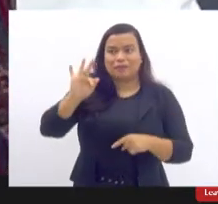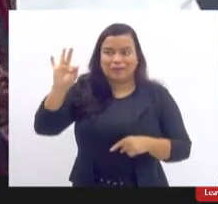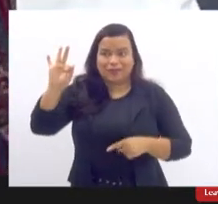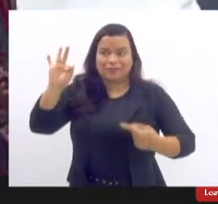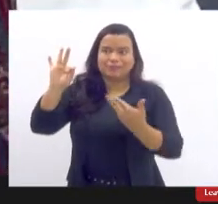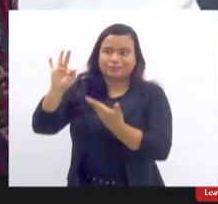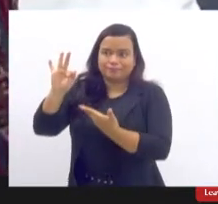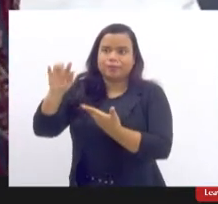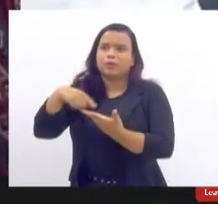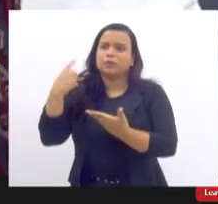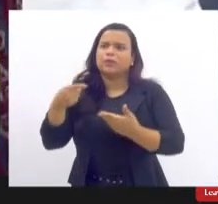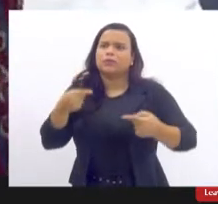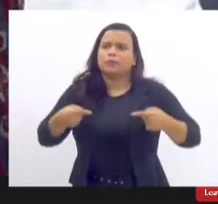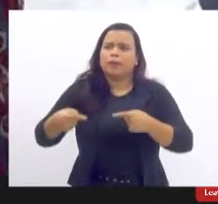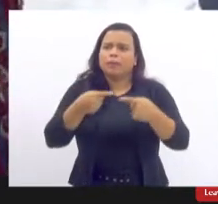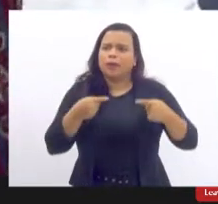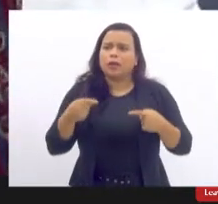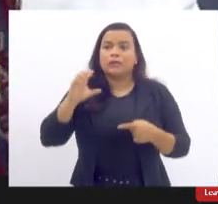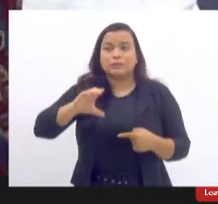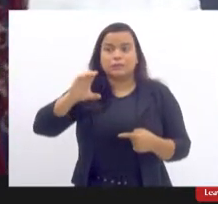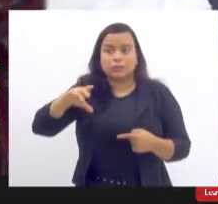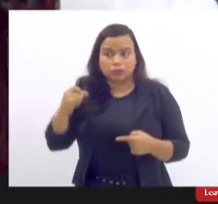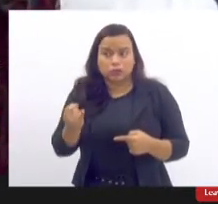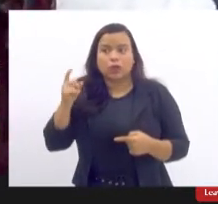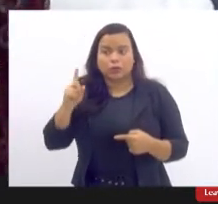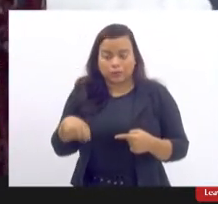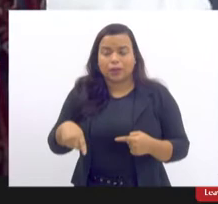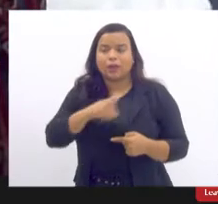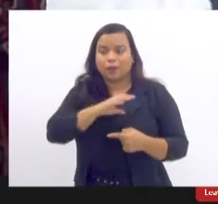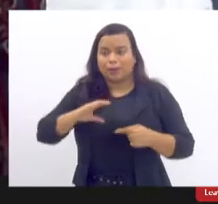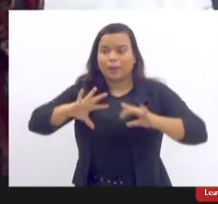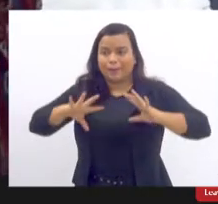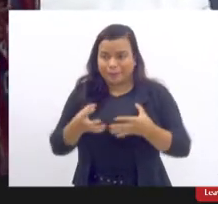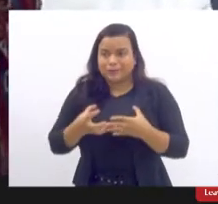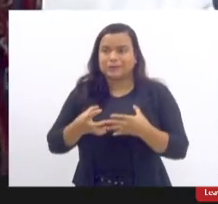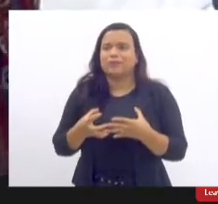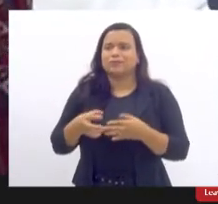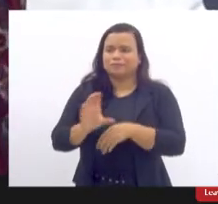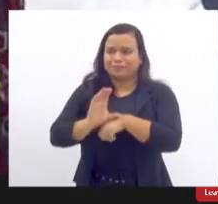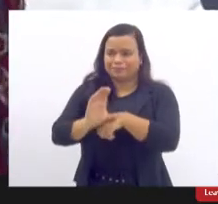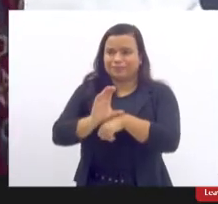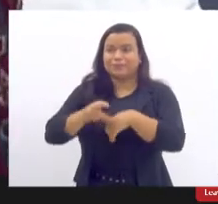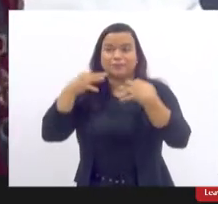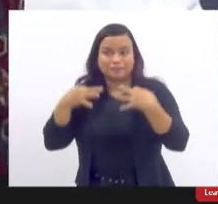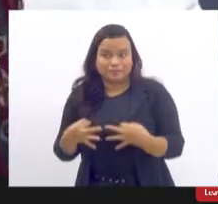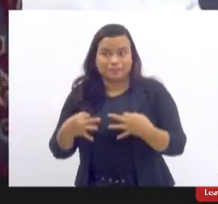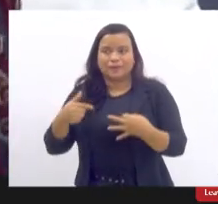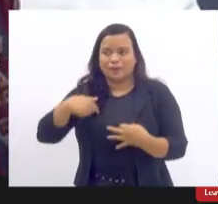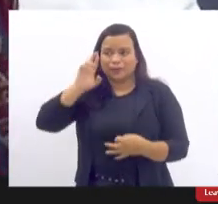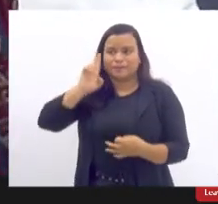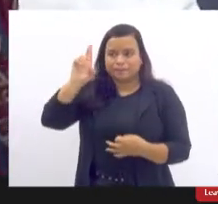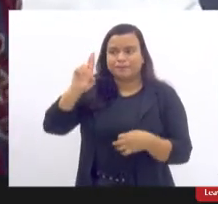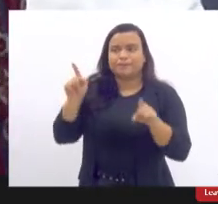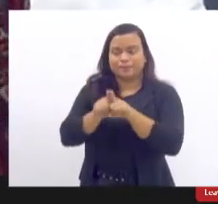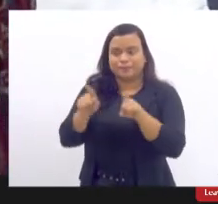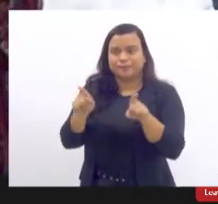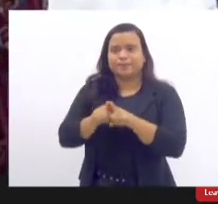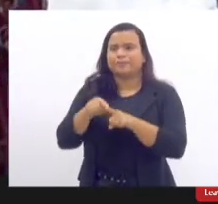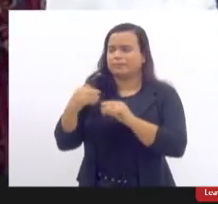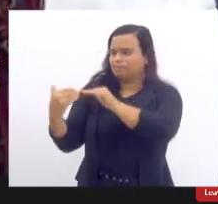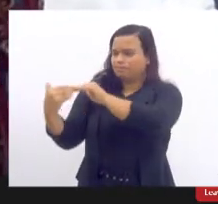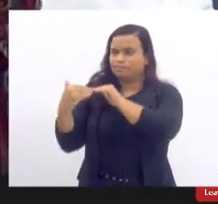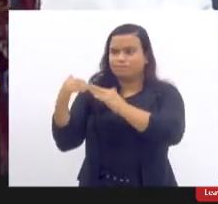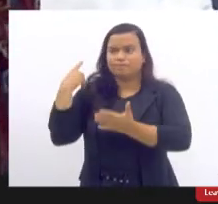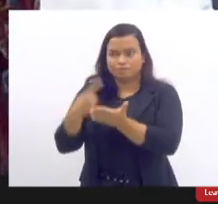discutido na CCJ, que é a Comissão de Constituição e Justiça, da qual eu sou titular, e foi assim acordado. Como